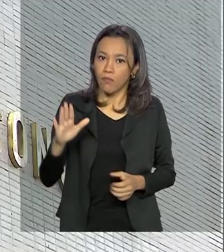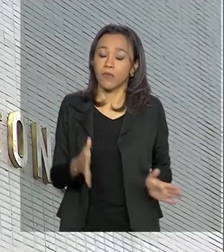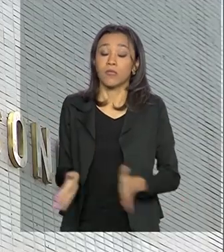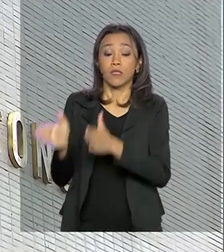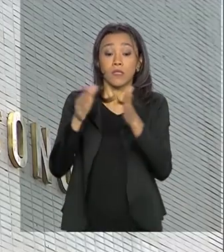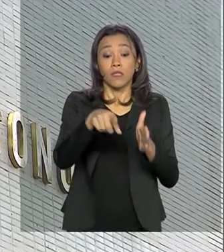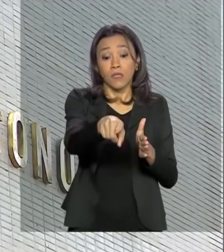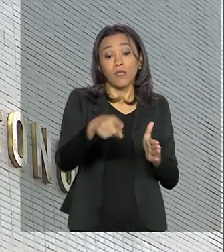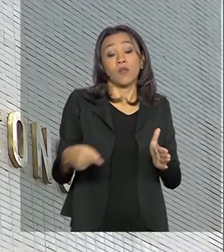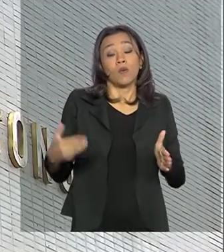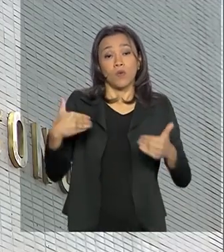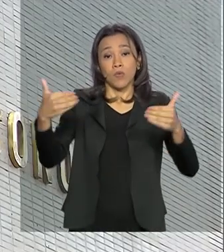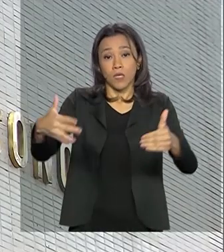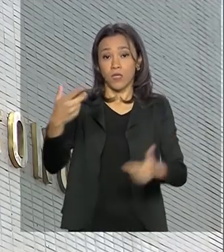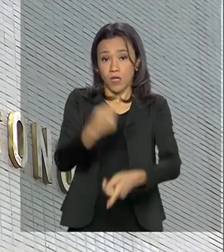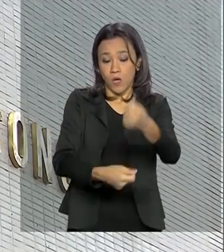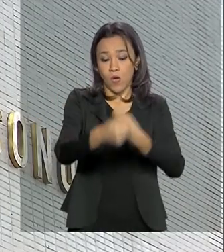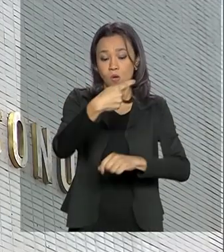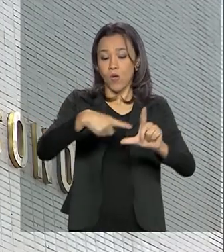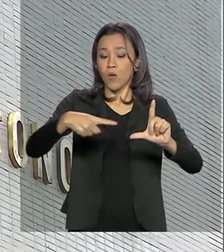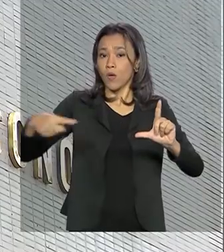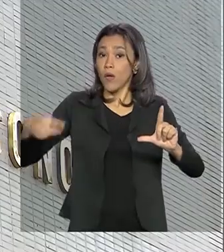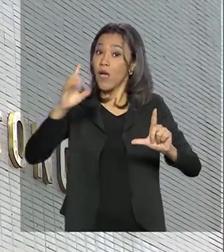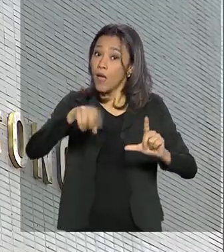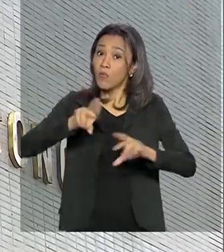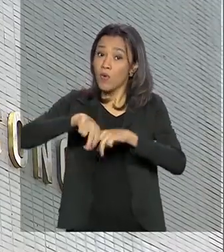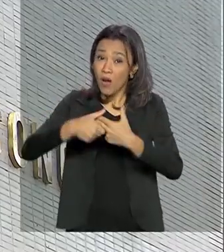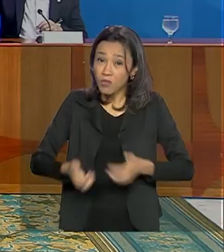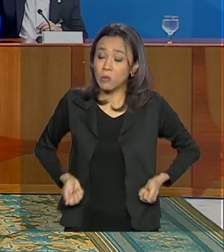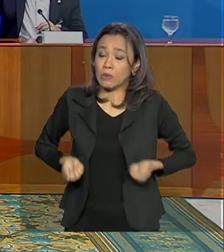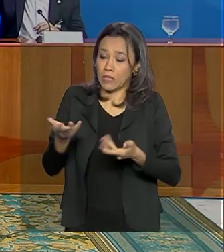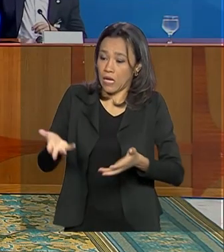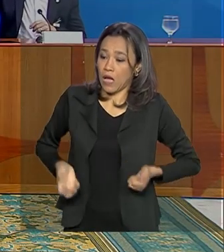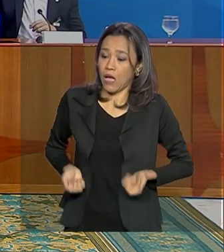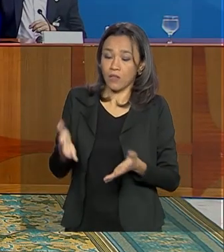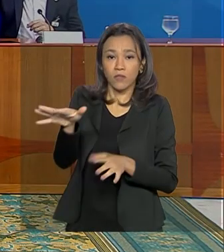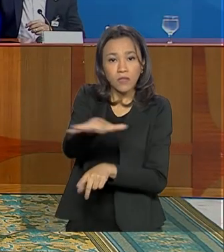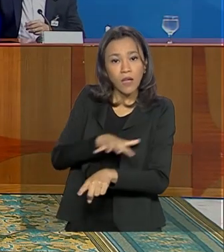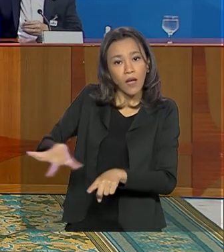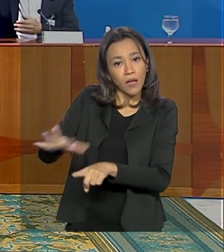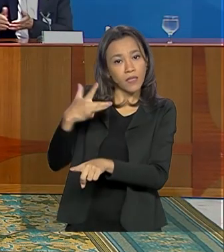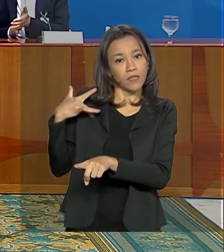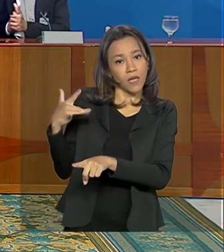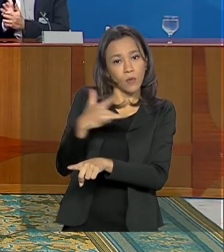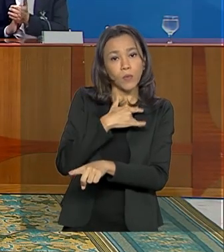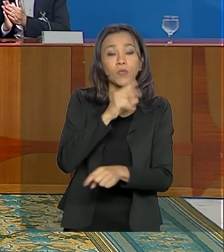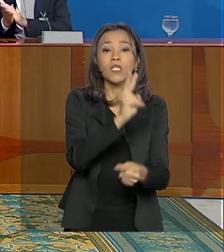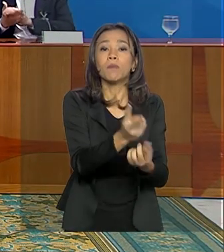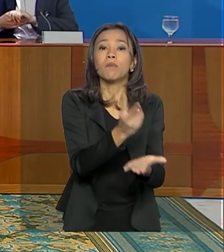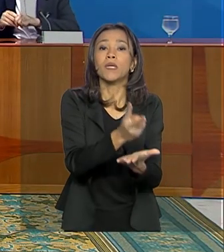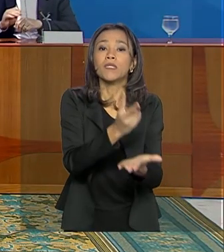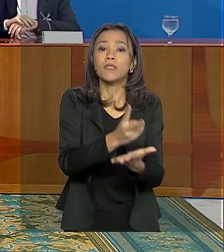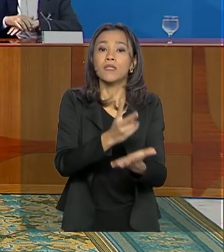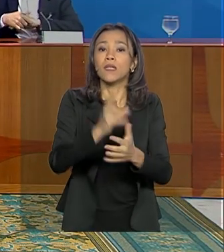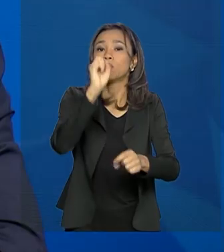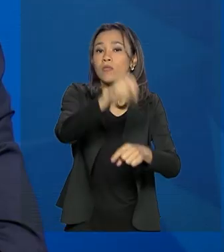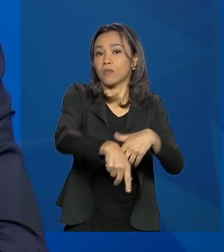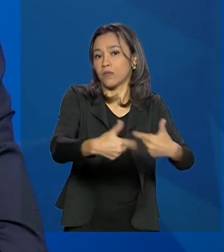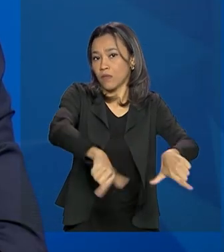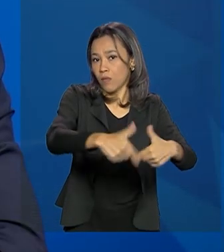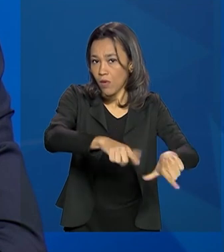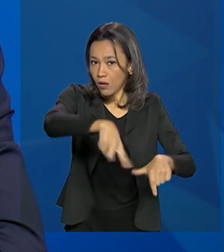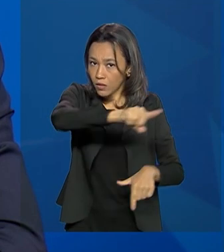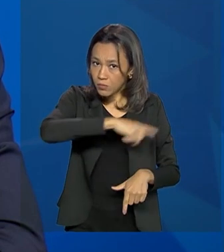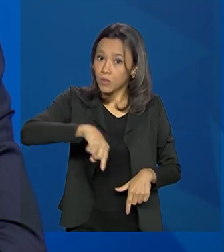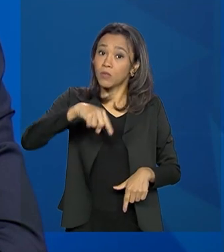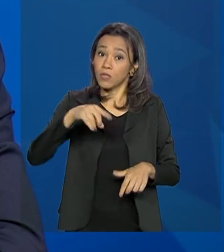Economia, o crescimento se deve ao gasto com medidas de saúde pública e manutenção do emprego durante pandemia do coronavírus, que